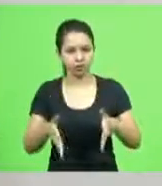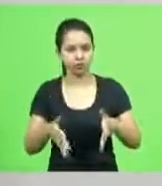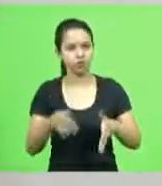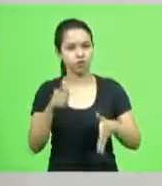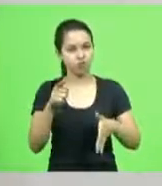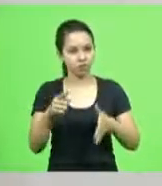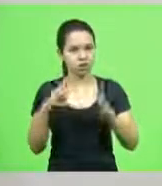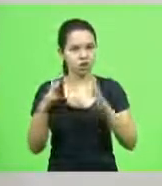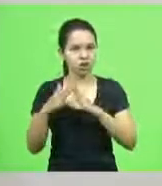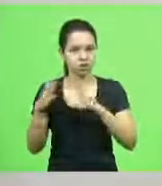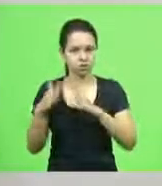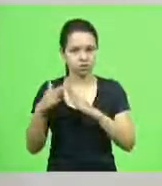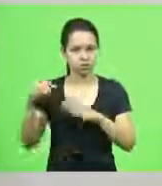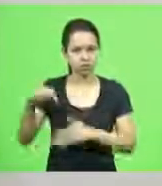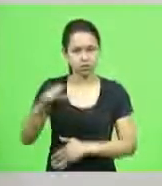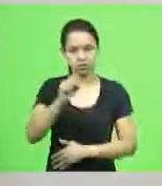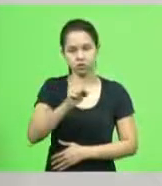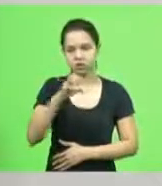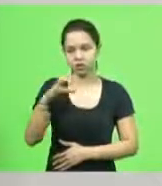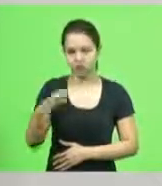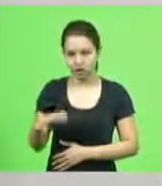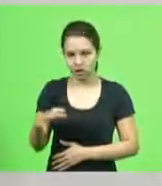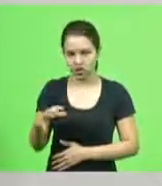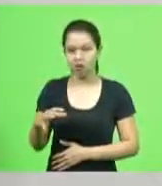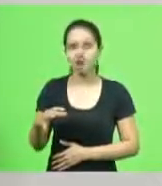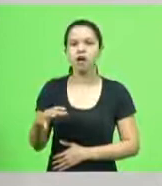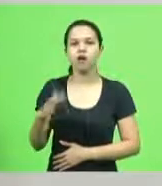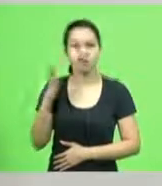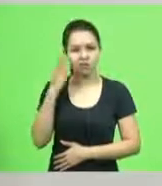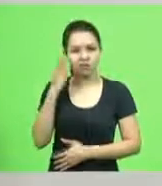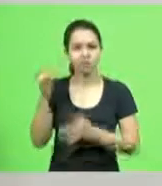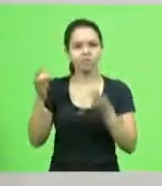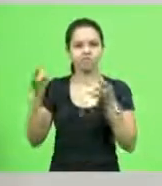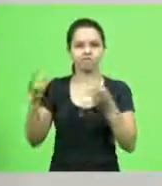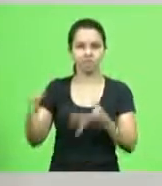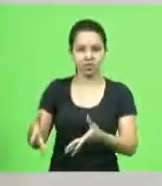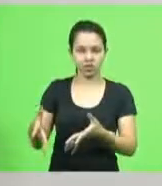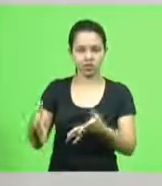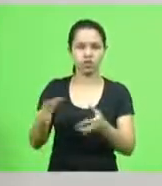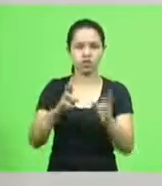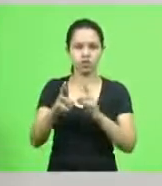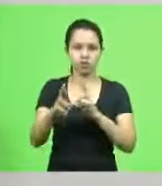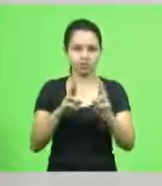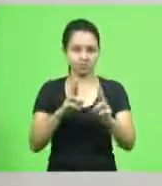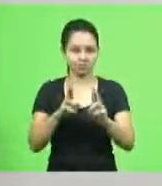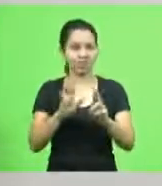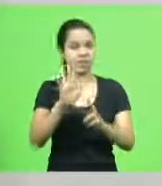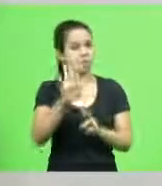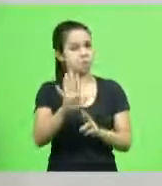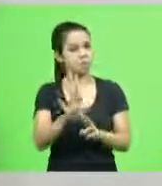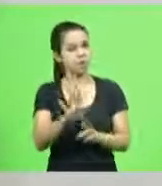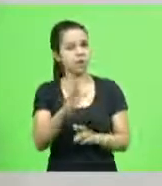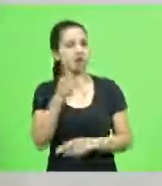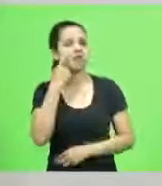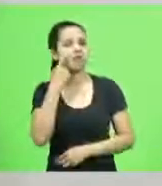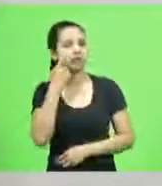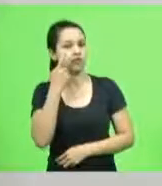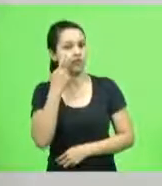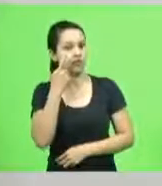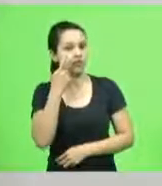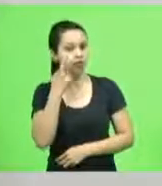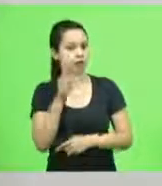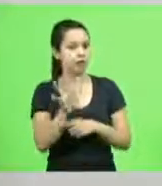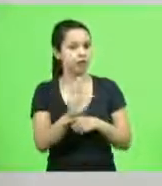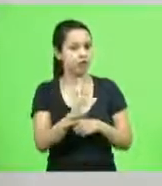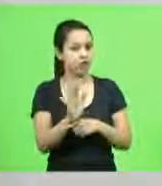santa catarina tem abandono das rodovias estaduais mas eu queria mostrar para vocês o videozinho que eu separei de uma